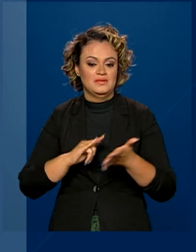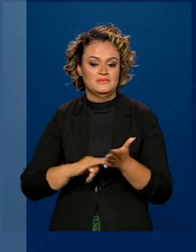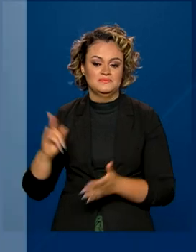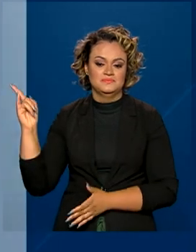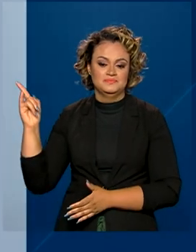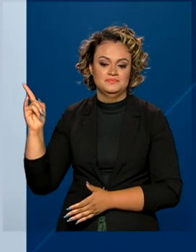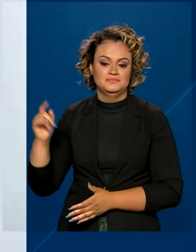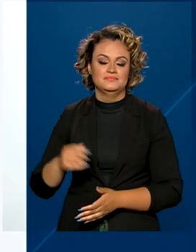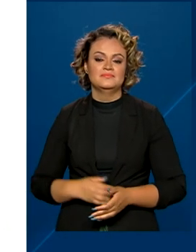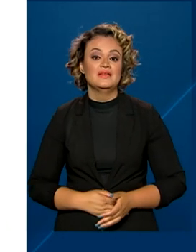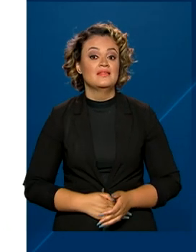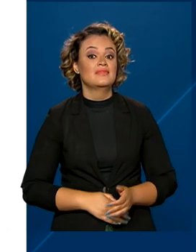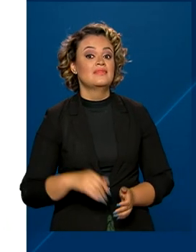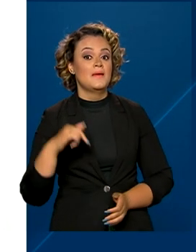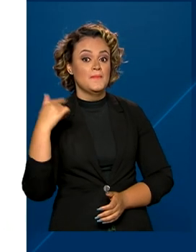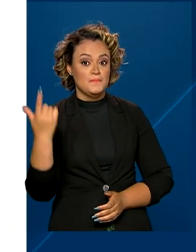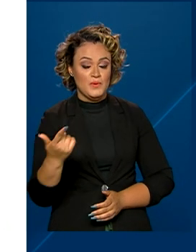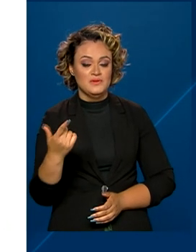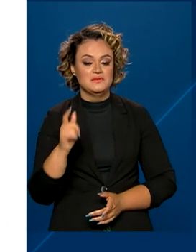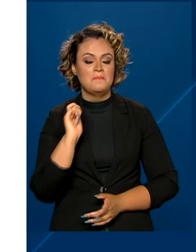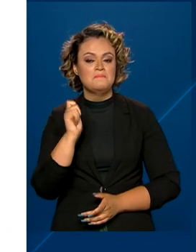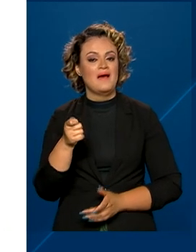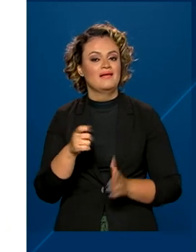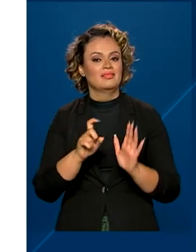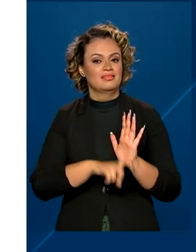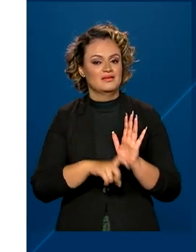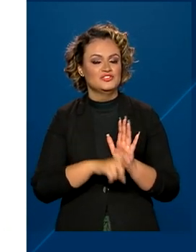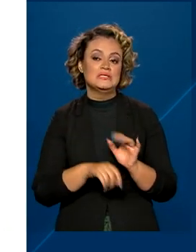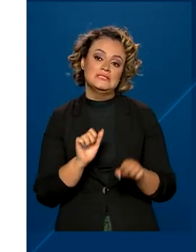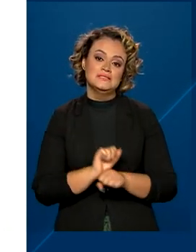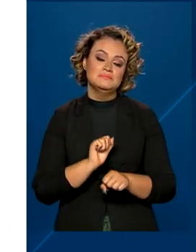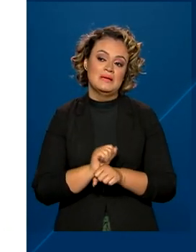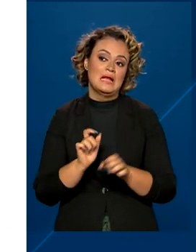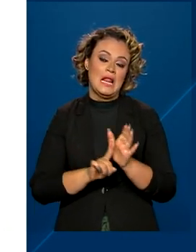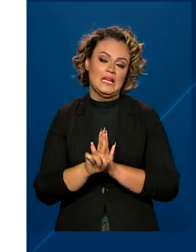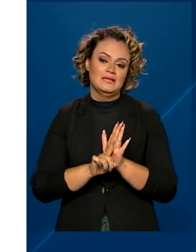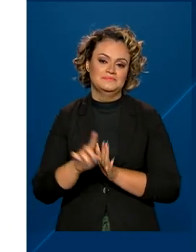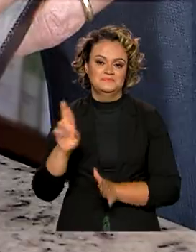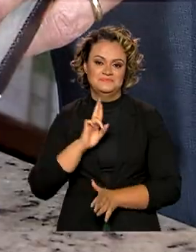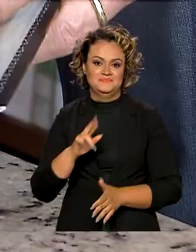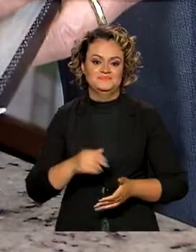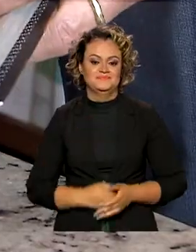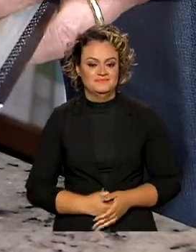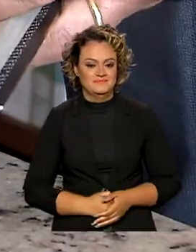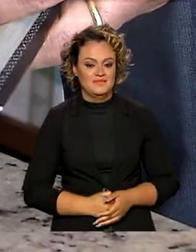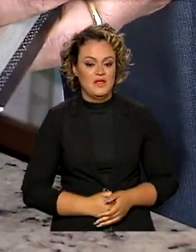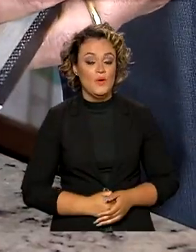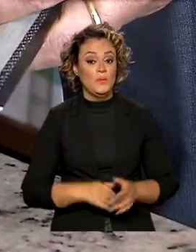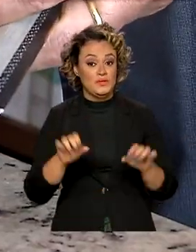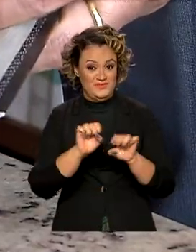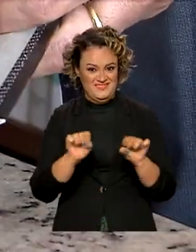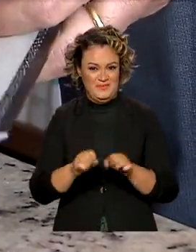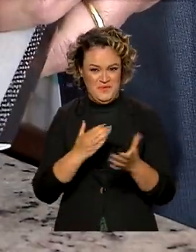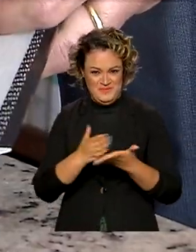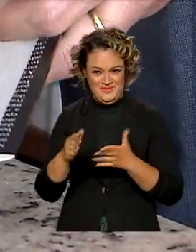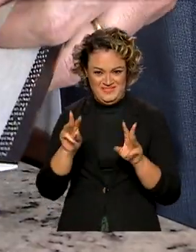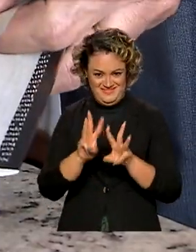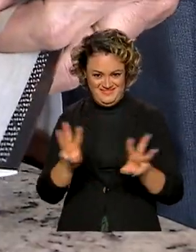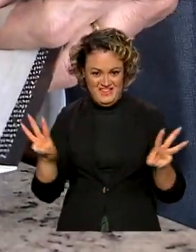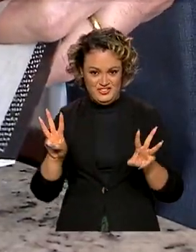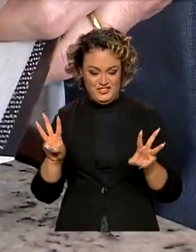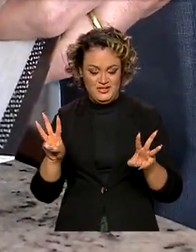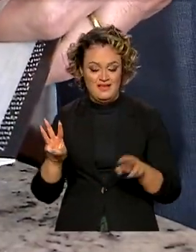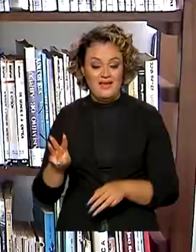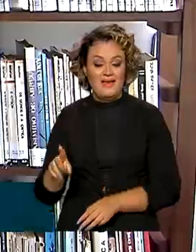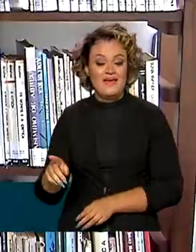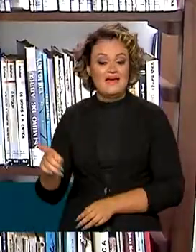e a obra. Depois, é só pagar a taxa e aguardar a análise do registro. Desde que o sistema começou de forma 100